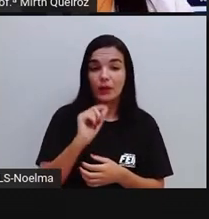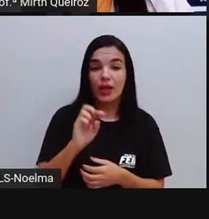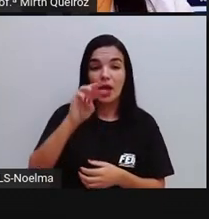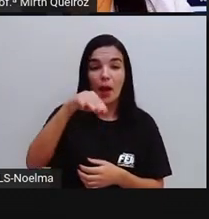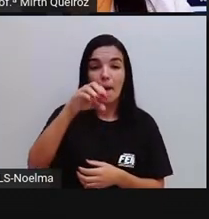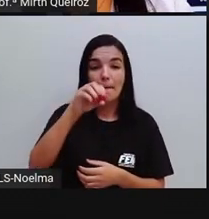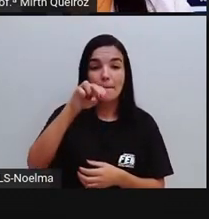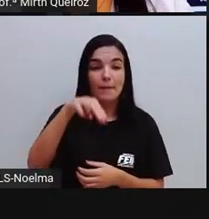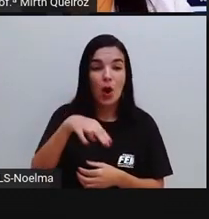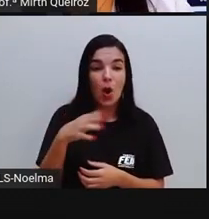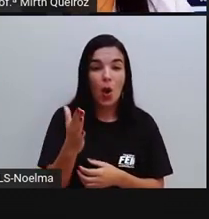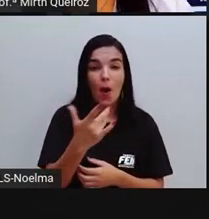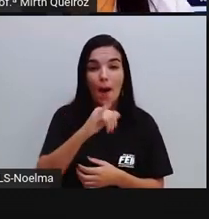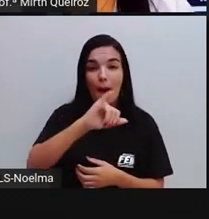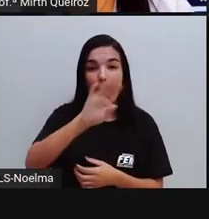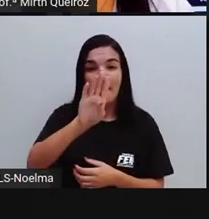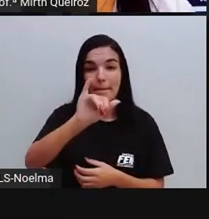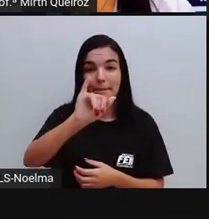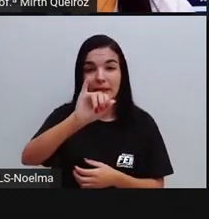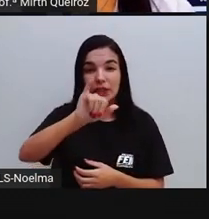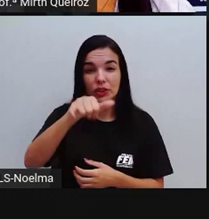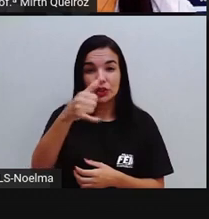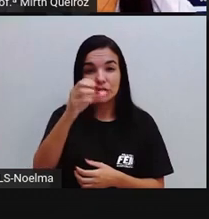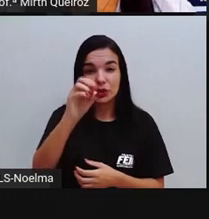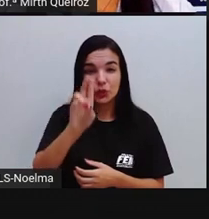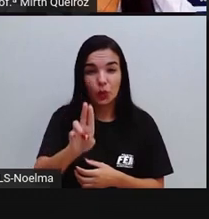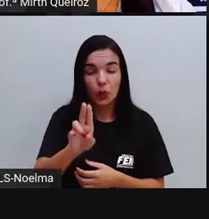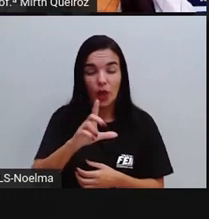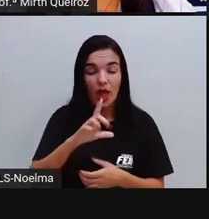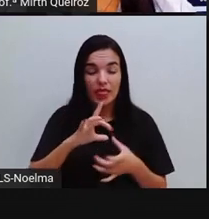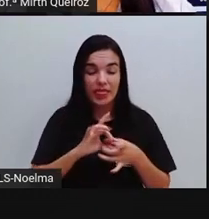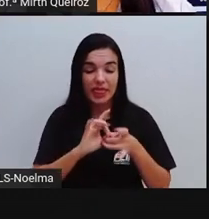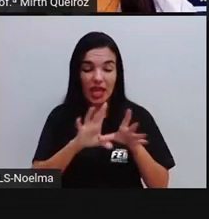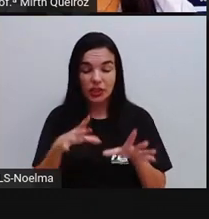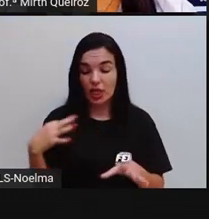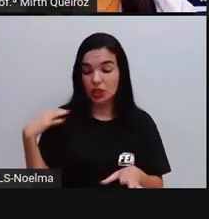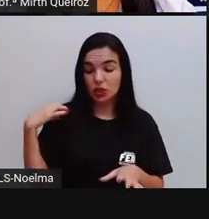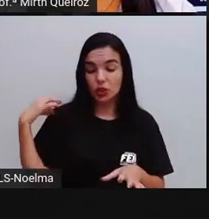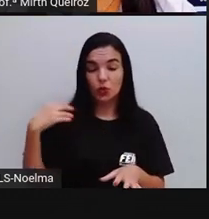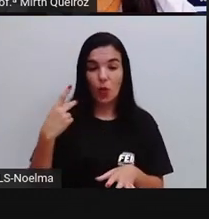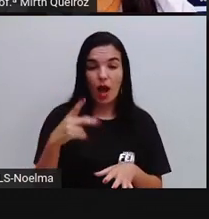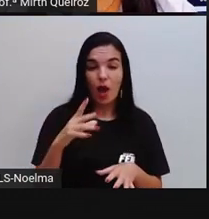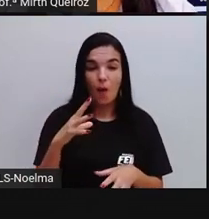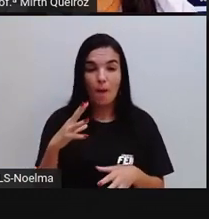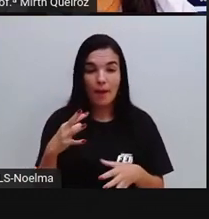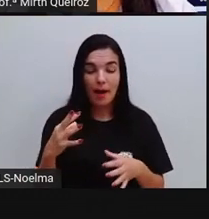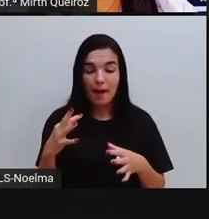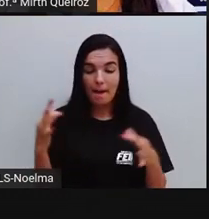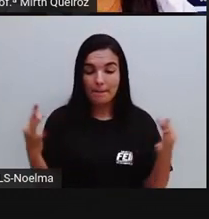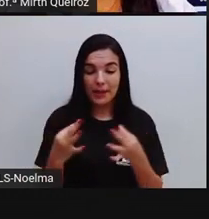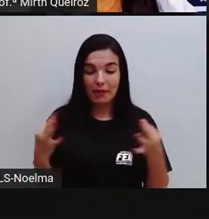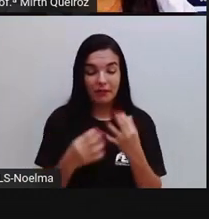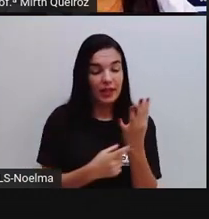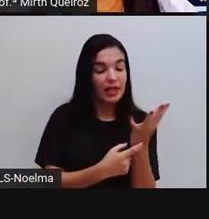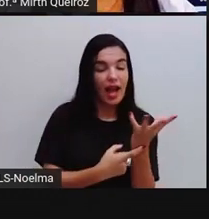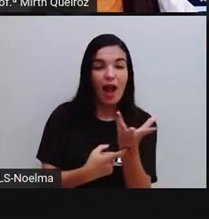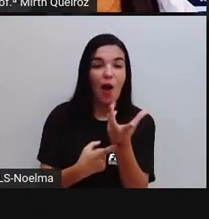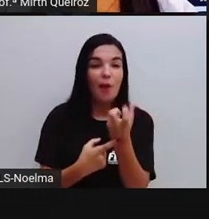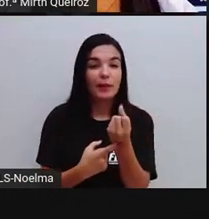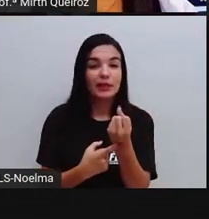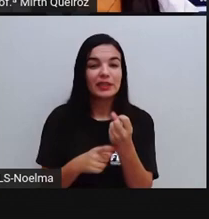roupa uma perfeita obra-prima. Aí nós temos, né? Esse ator,